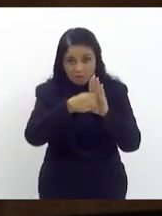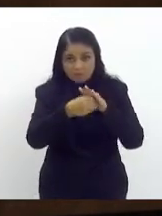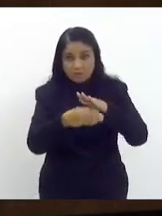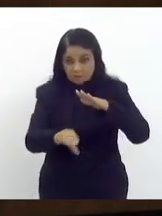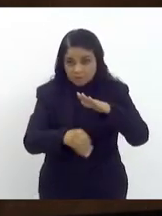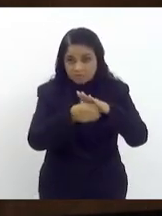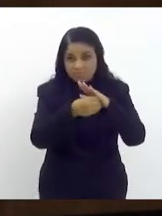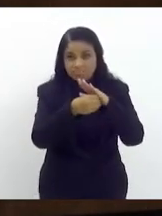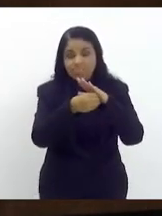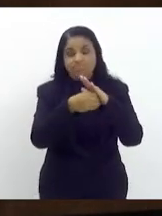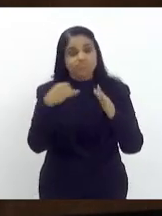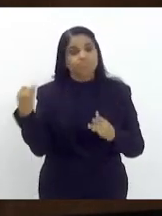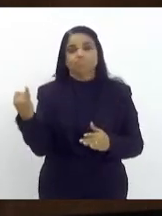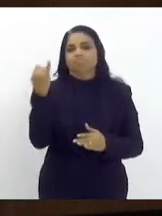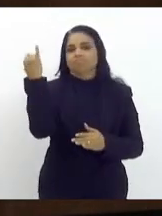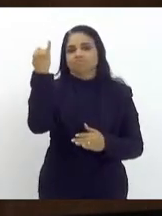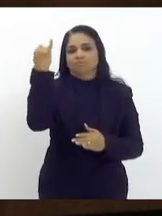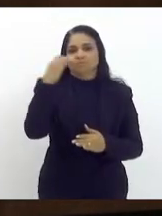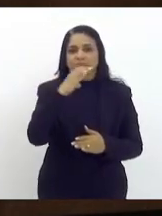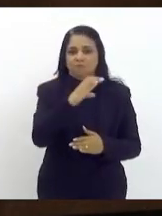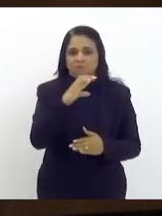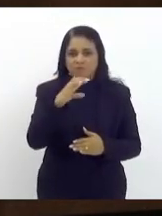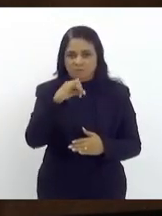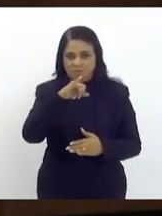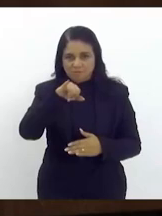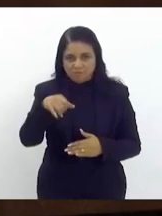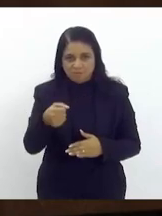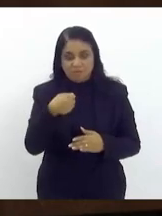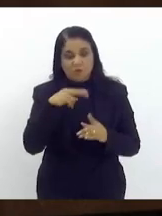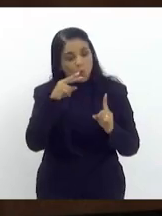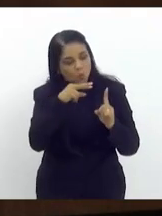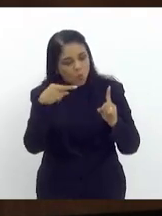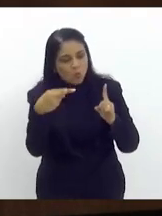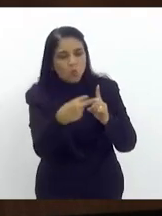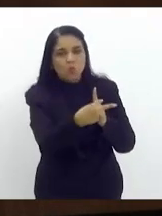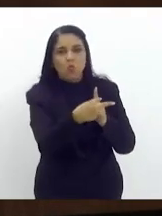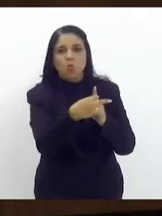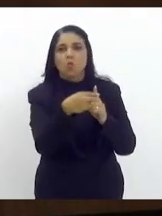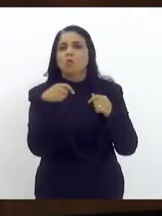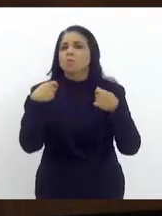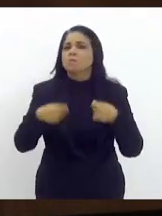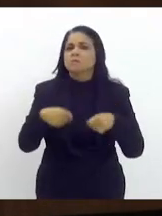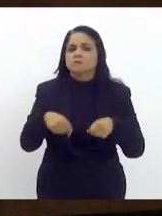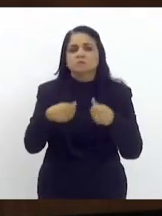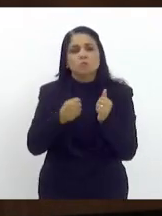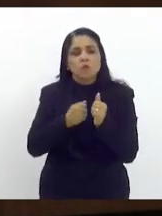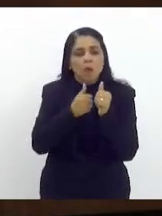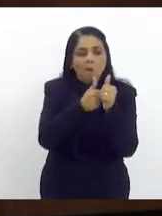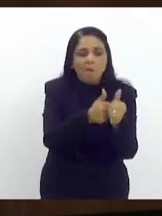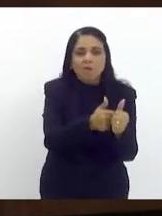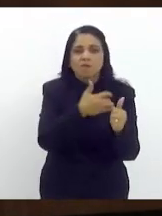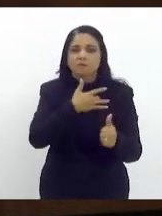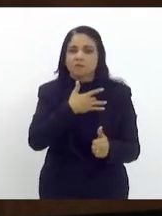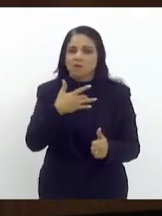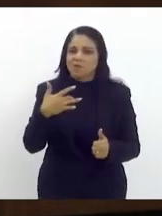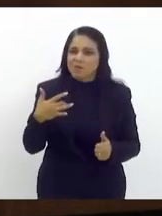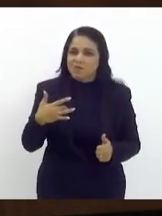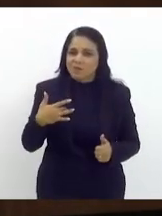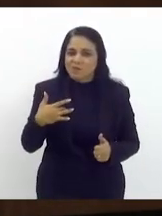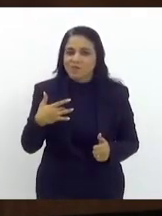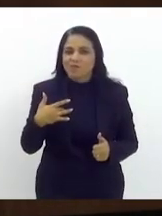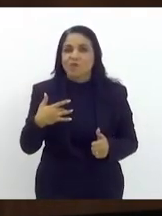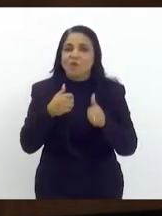também para outro lado desse trabalho a necessidade do acompanhamento da saúde a